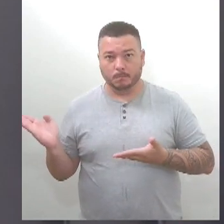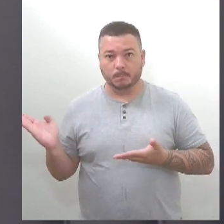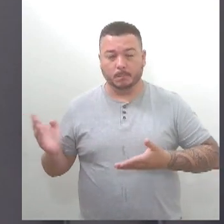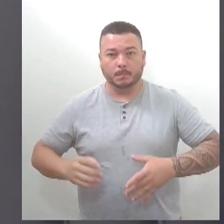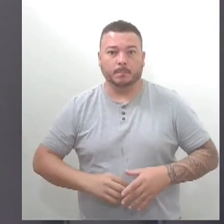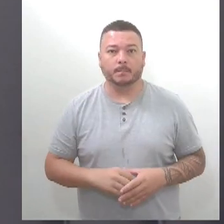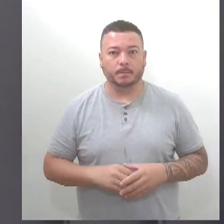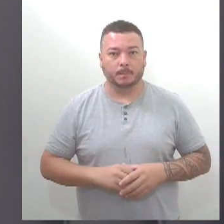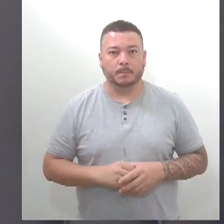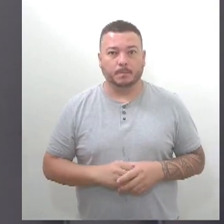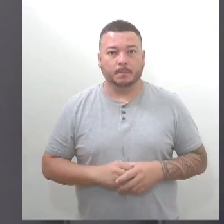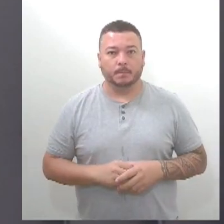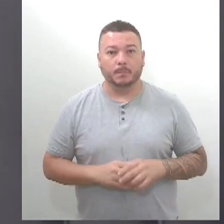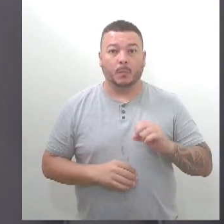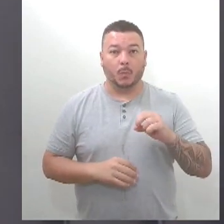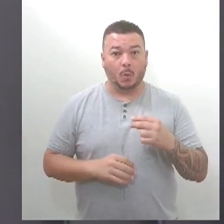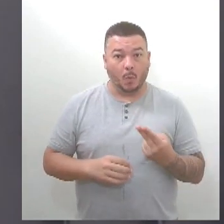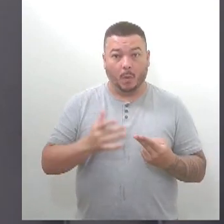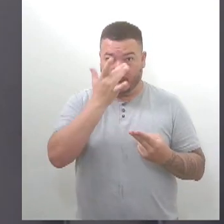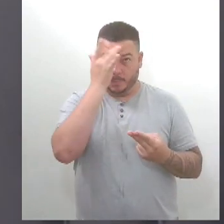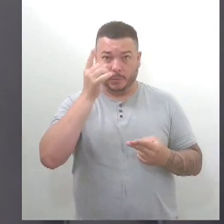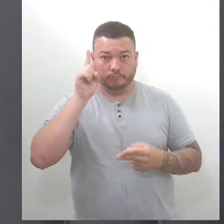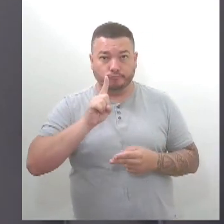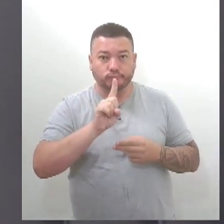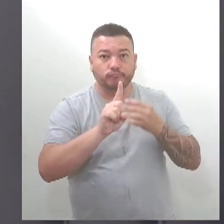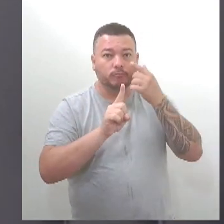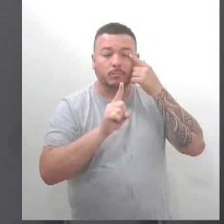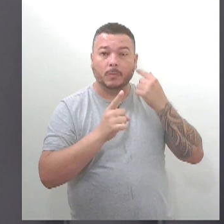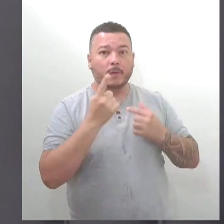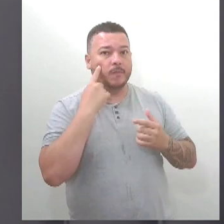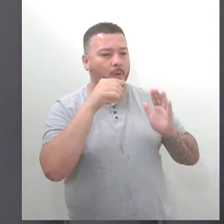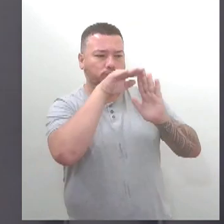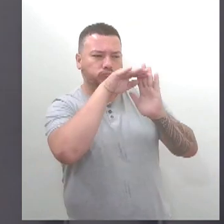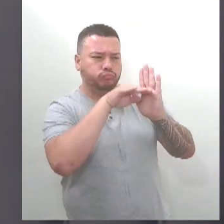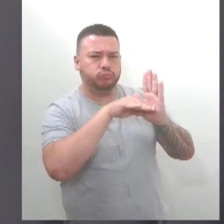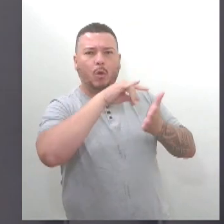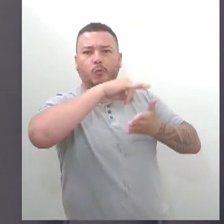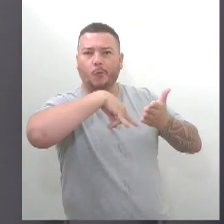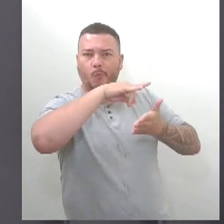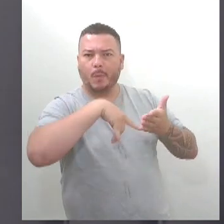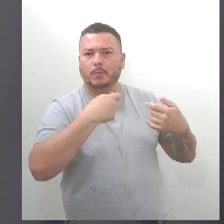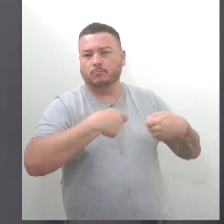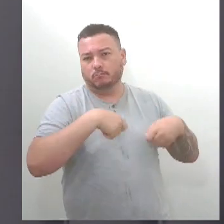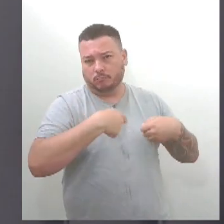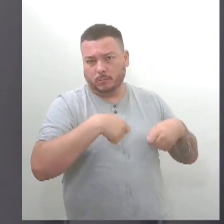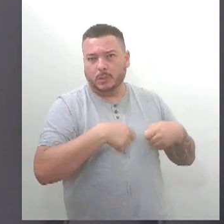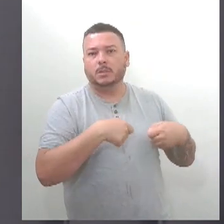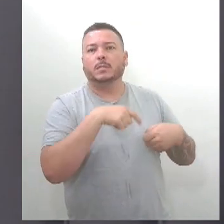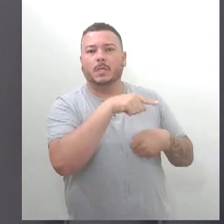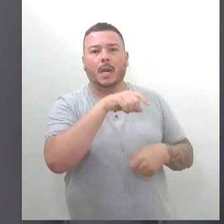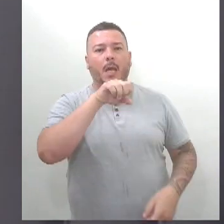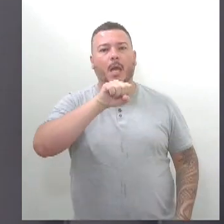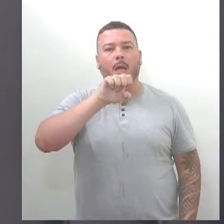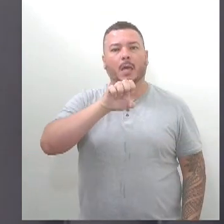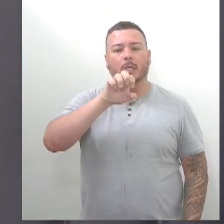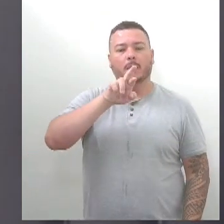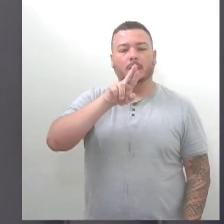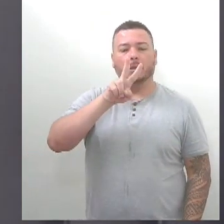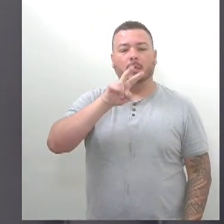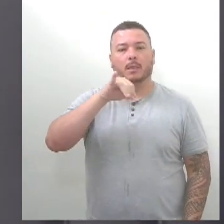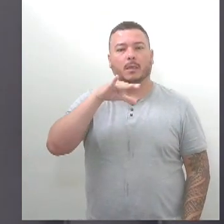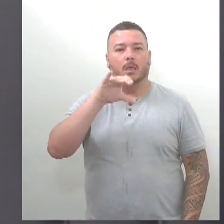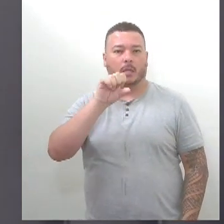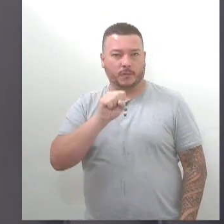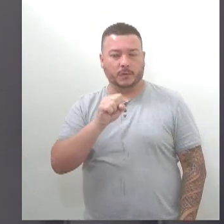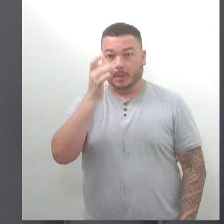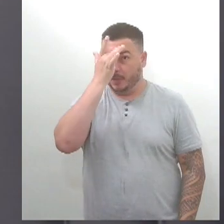o beneficiário pode conferir a lista dos documentos necessários na aba serviços. Para quem preferir se recadastrar pelo e-mail,